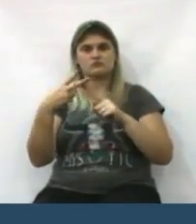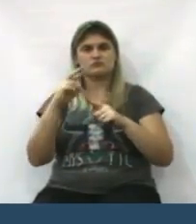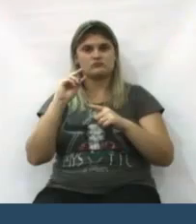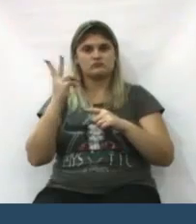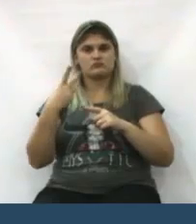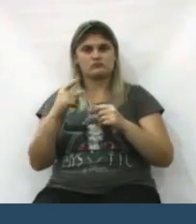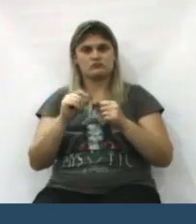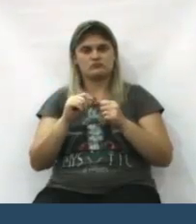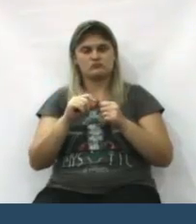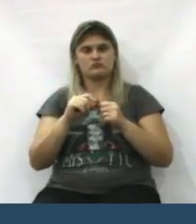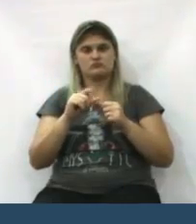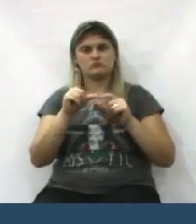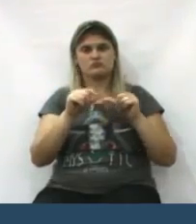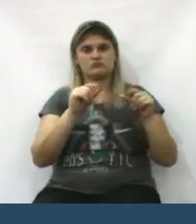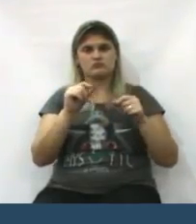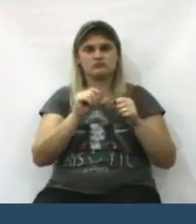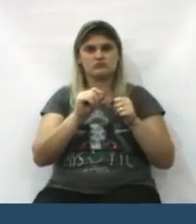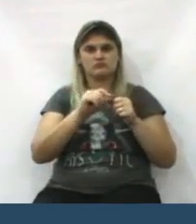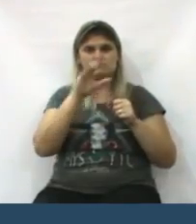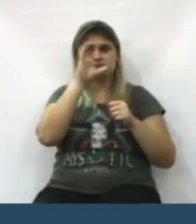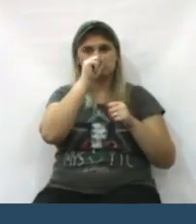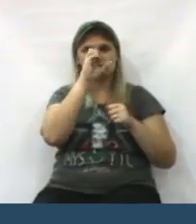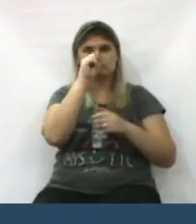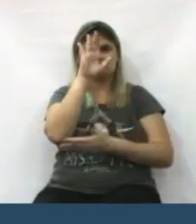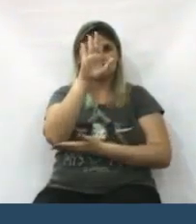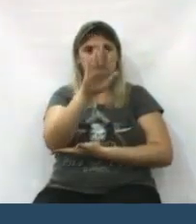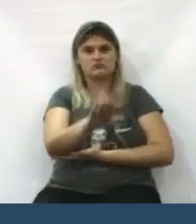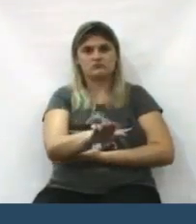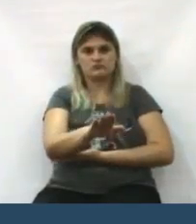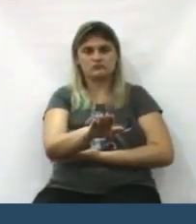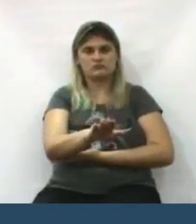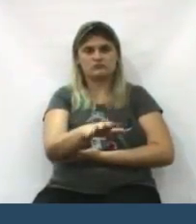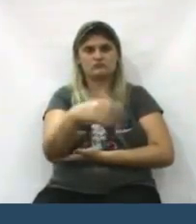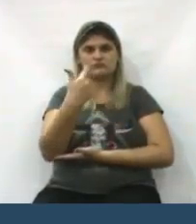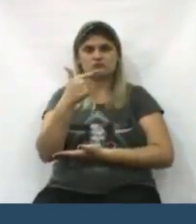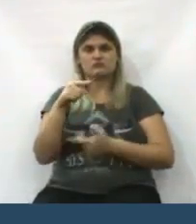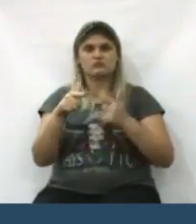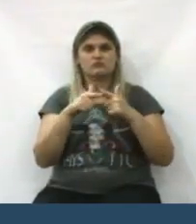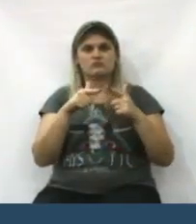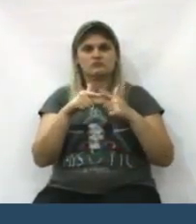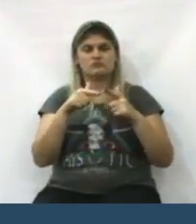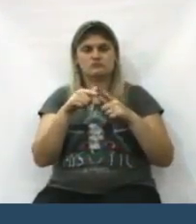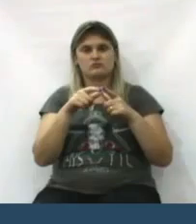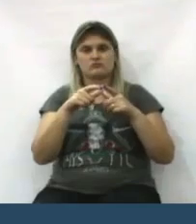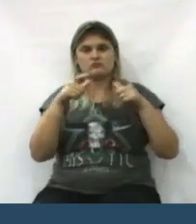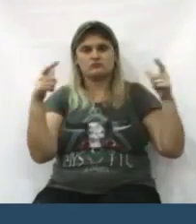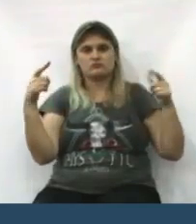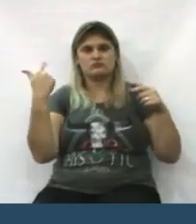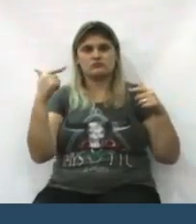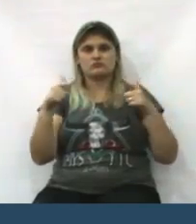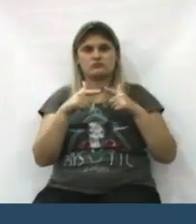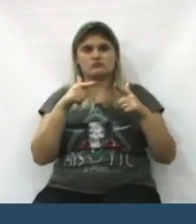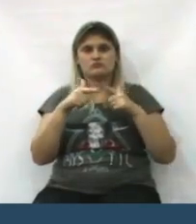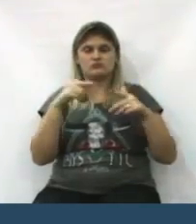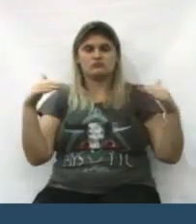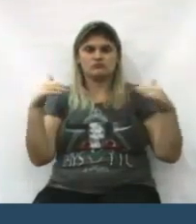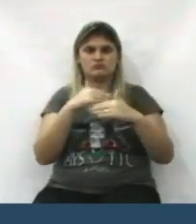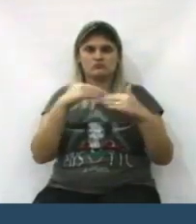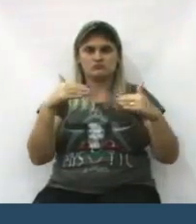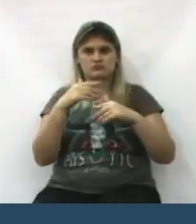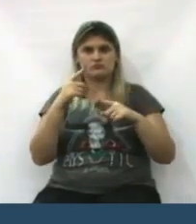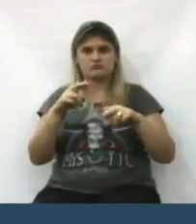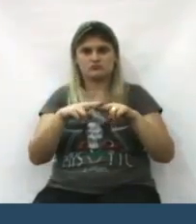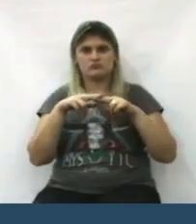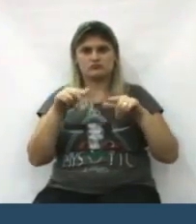Nós optamos em fazer no sábado, à tarde, que não tem problema, a maioria não tem problema na questão de mobilidade em termos de